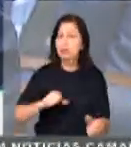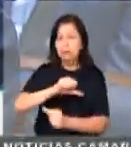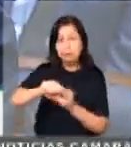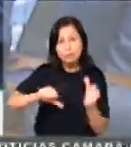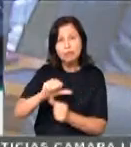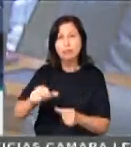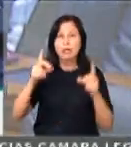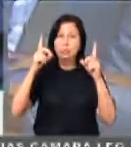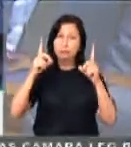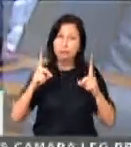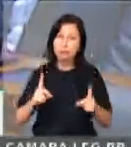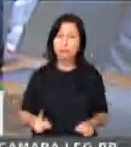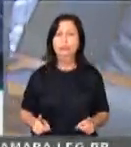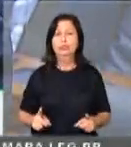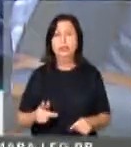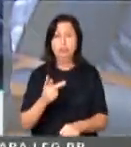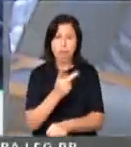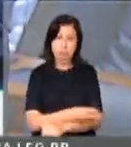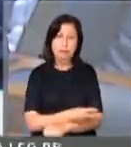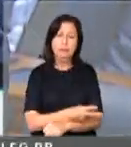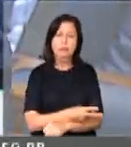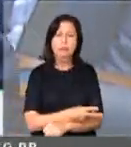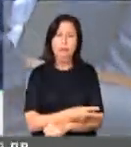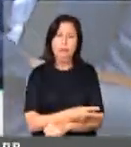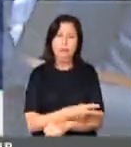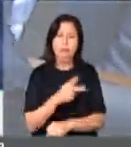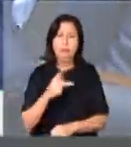previdenciários conquistados, inclusive... Obrigado.